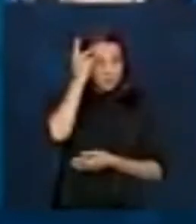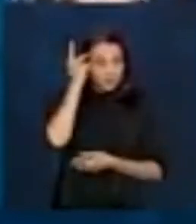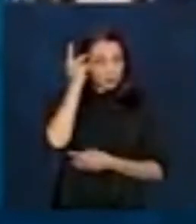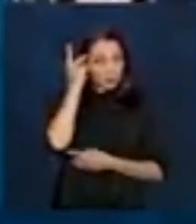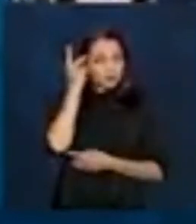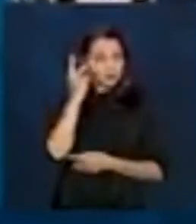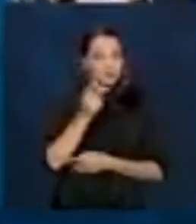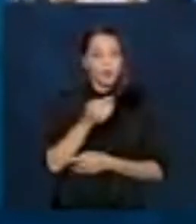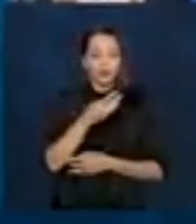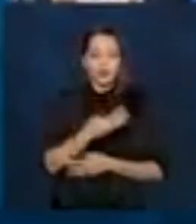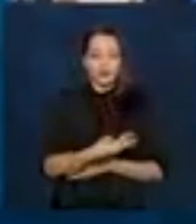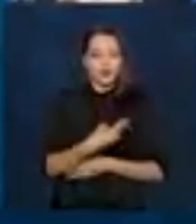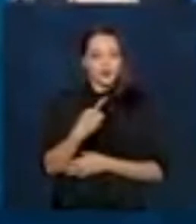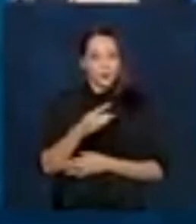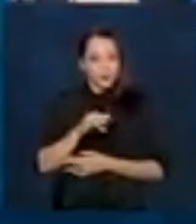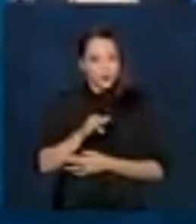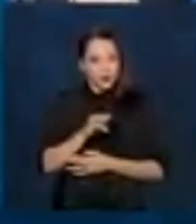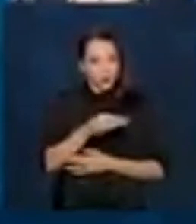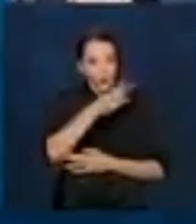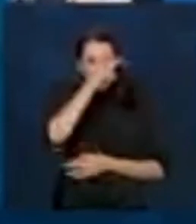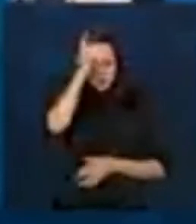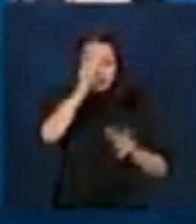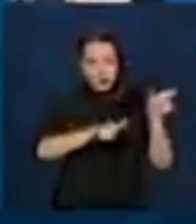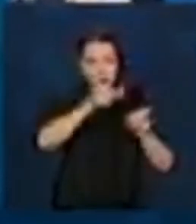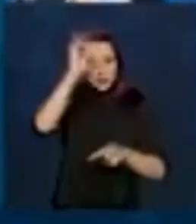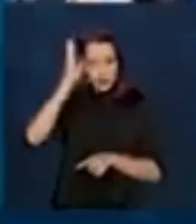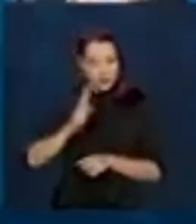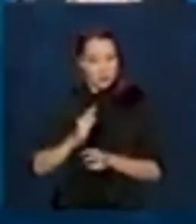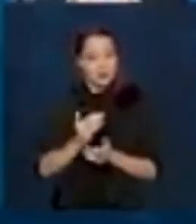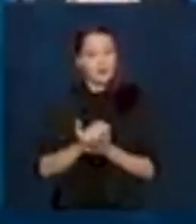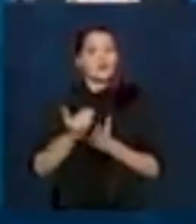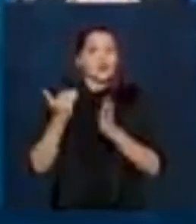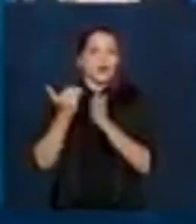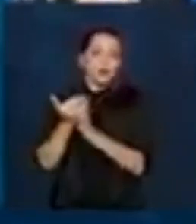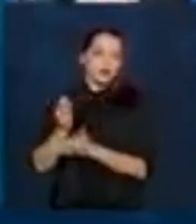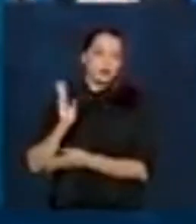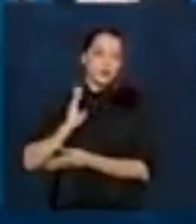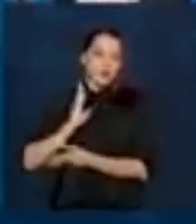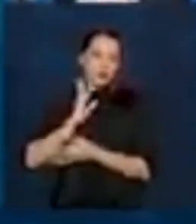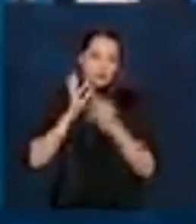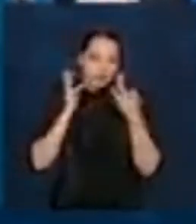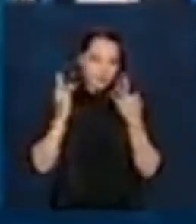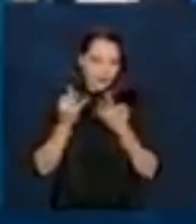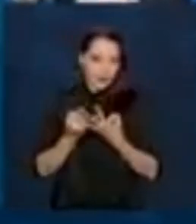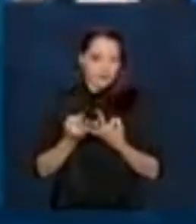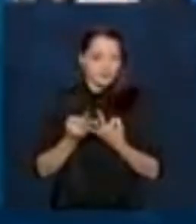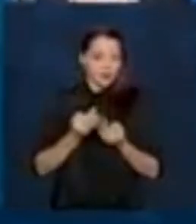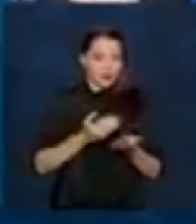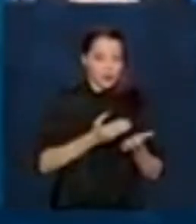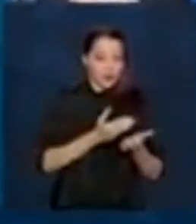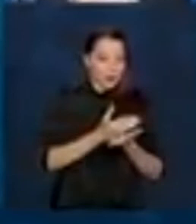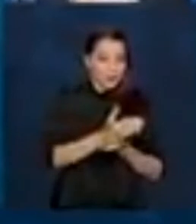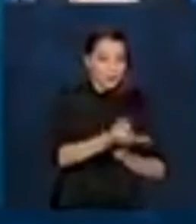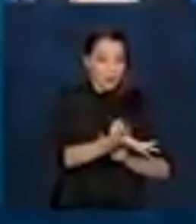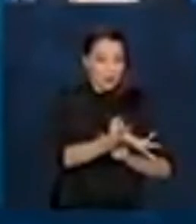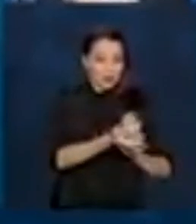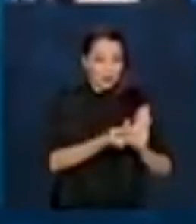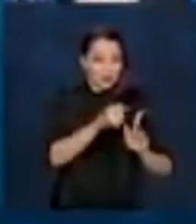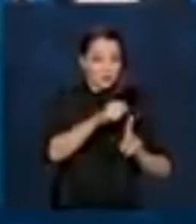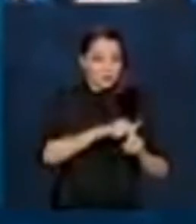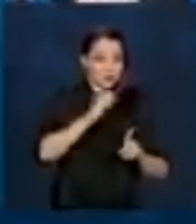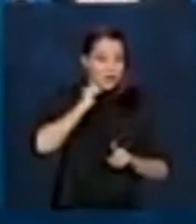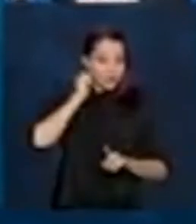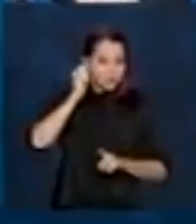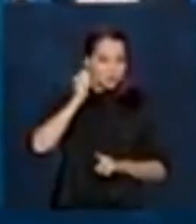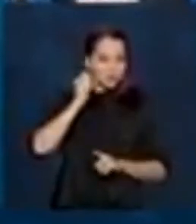que recebem, os 31 milhões de brasileiros, além daqueles do Bolsa Família, que começaram a receber em abril,